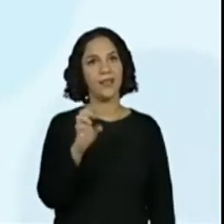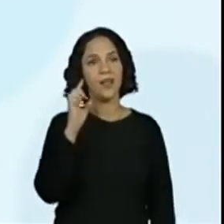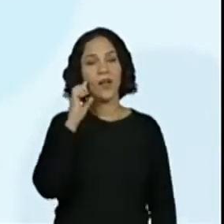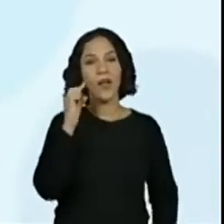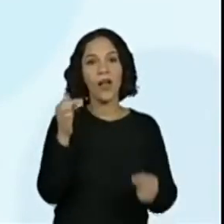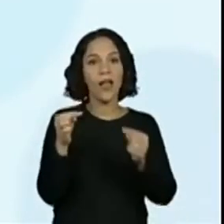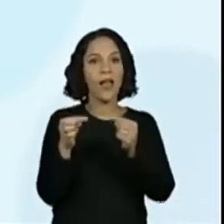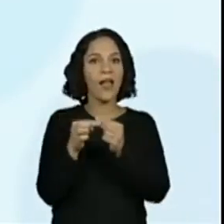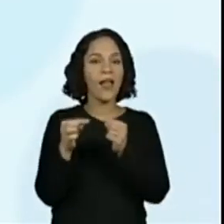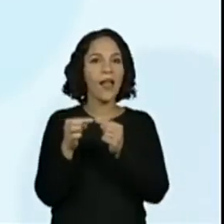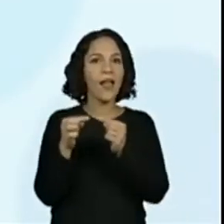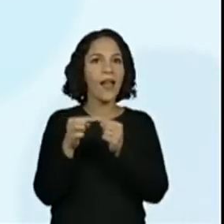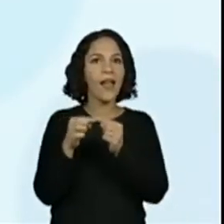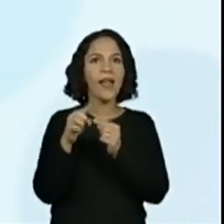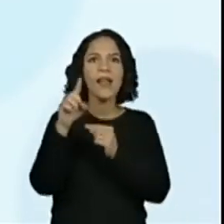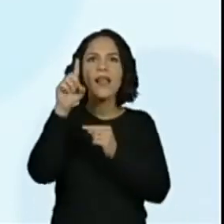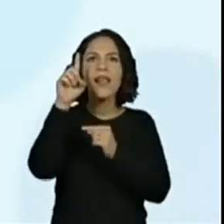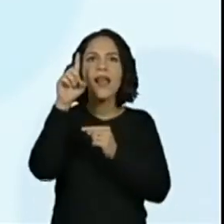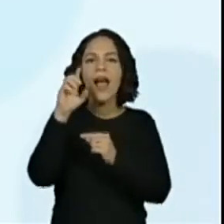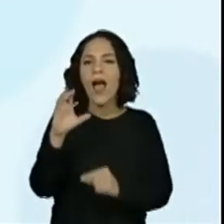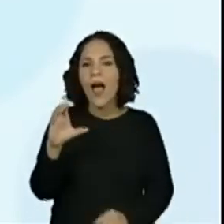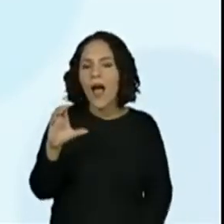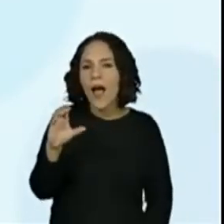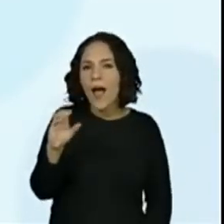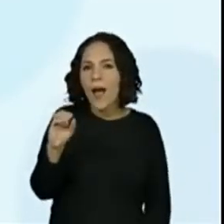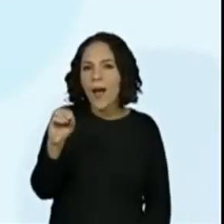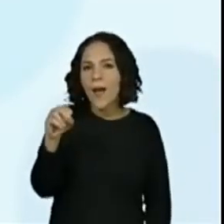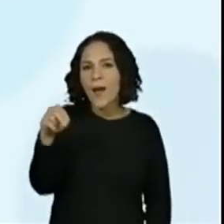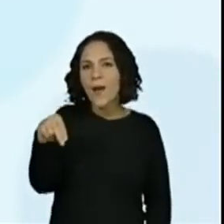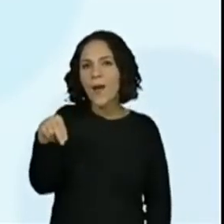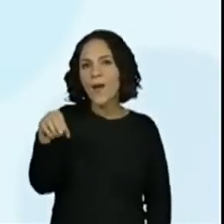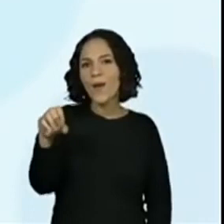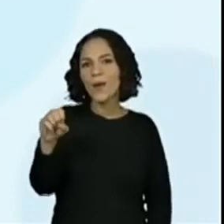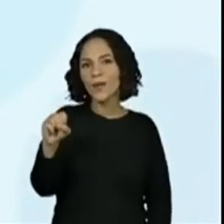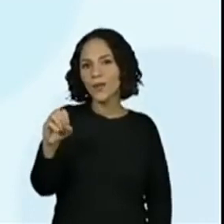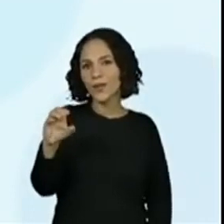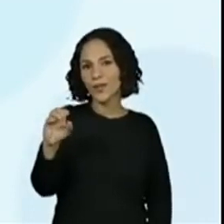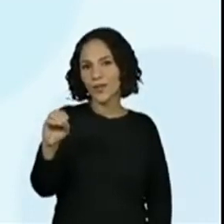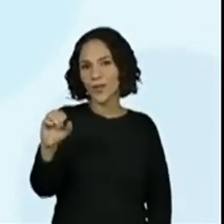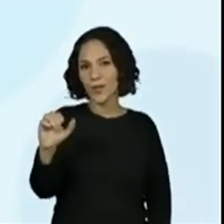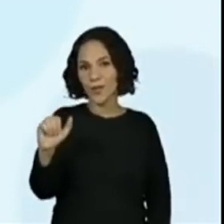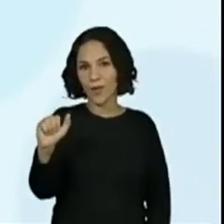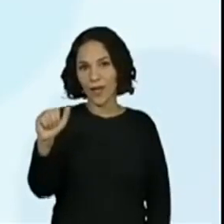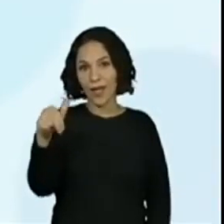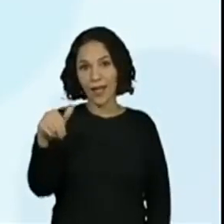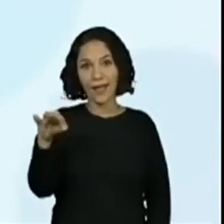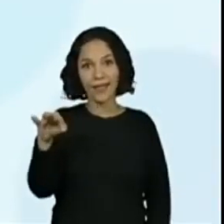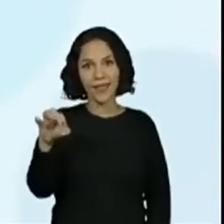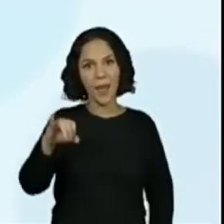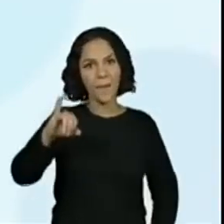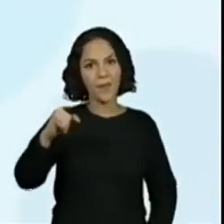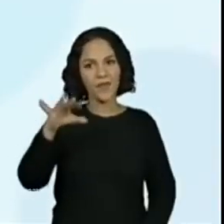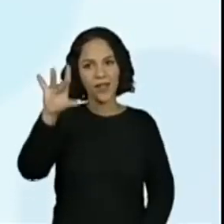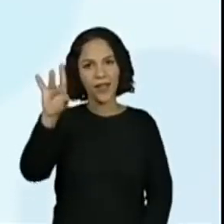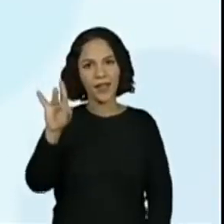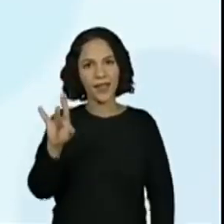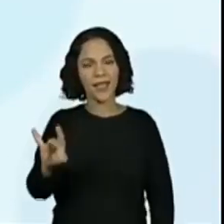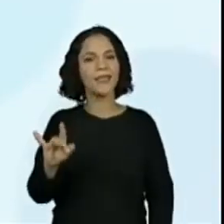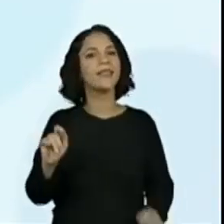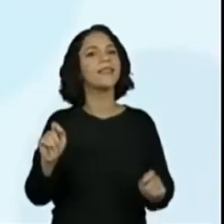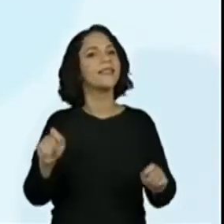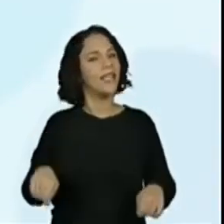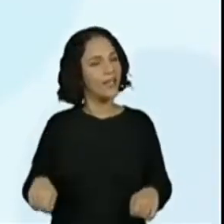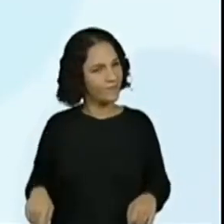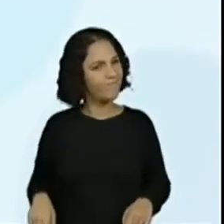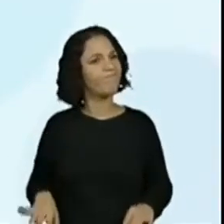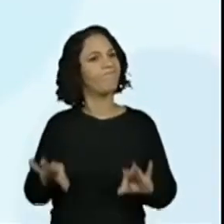Então será que eu posso vir aqui nessa parte aqui, ó? Com certeza, professora Ana Paula. falaram assim, ó, BAS. Pode aí que